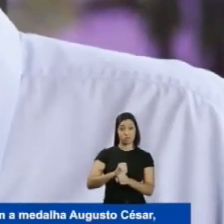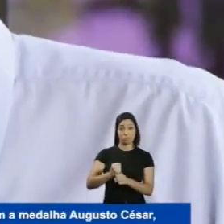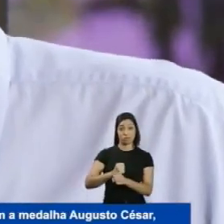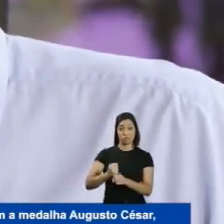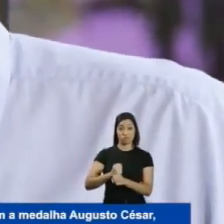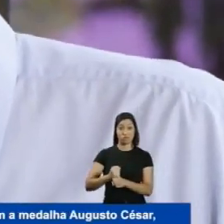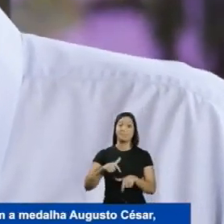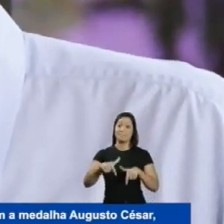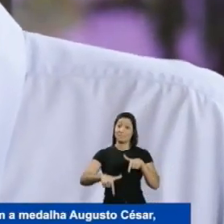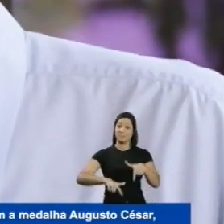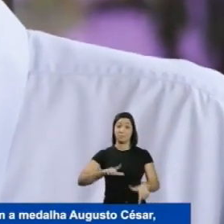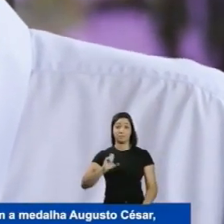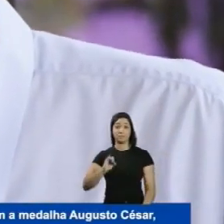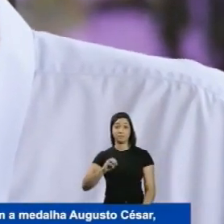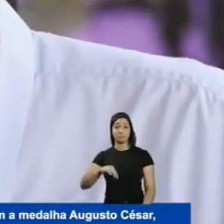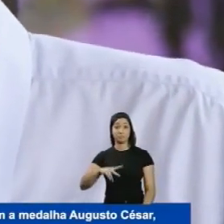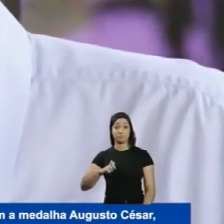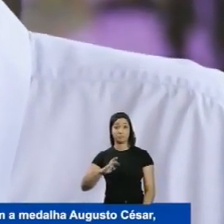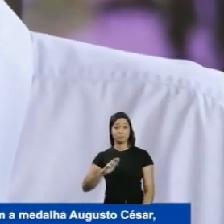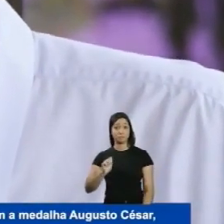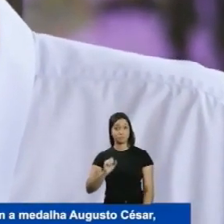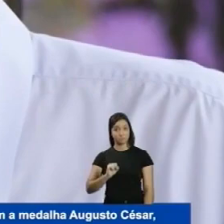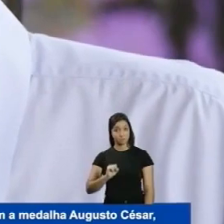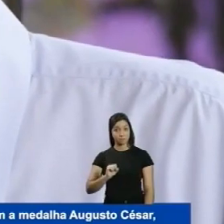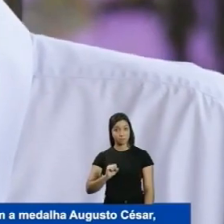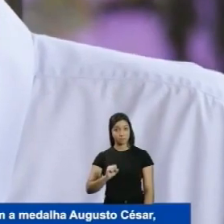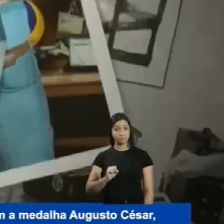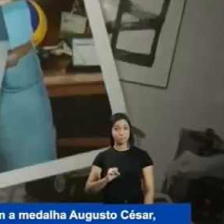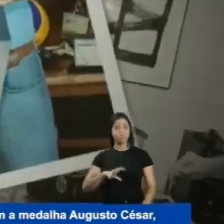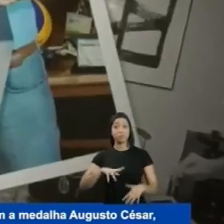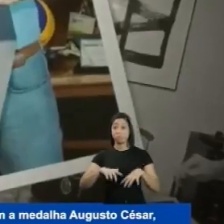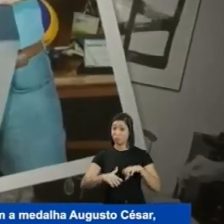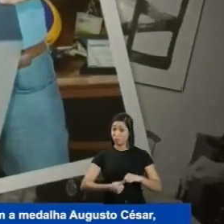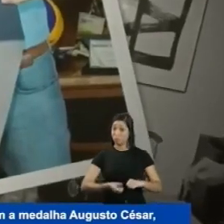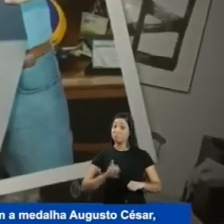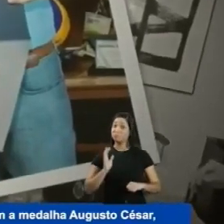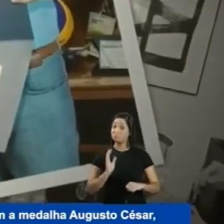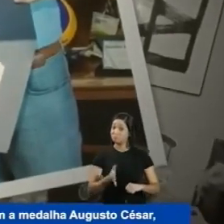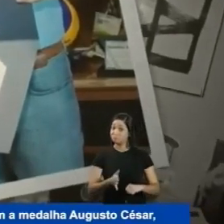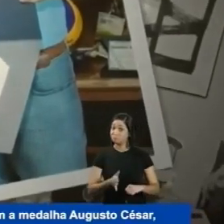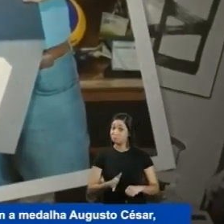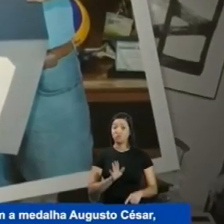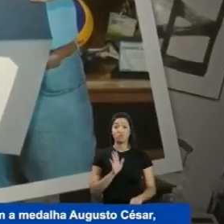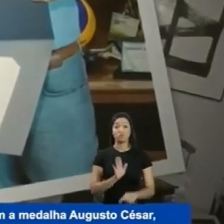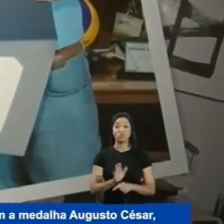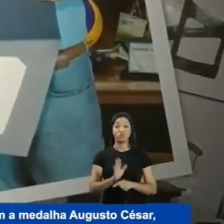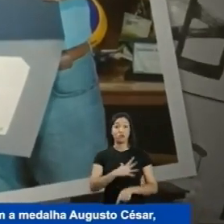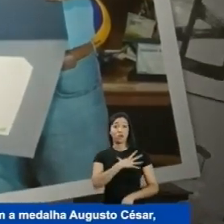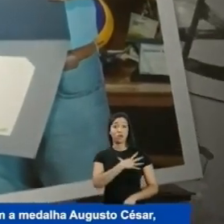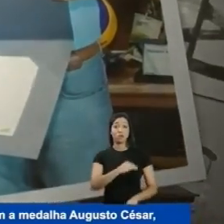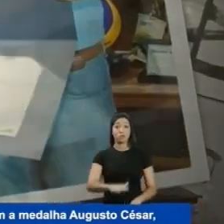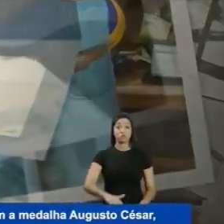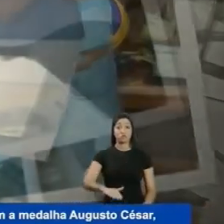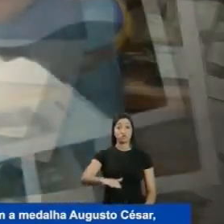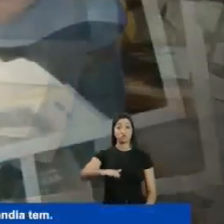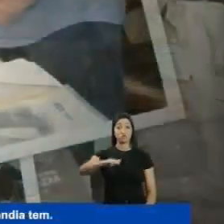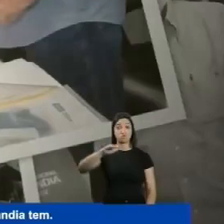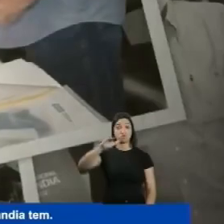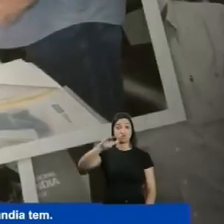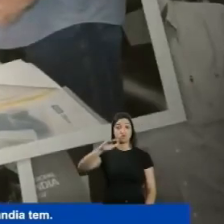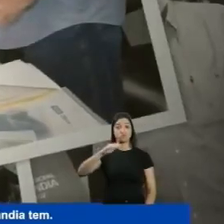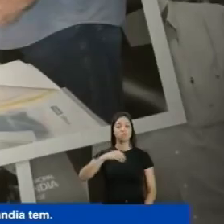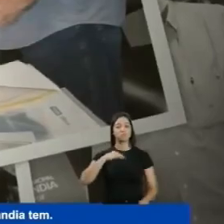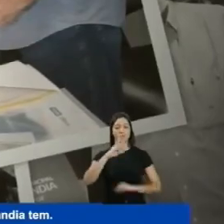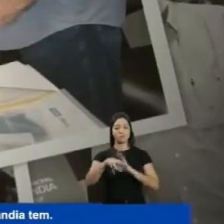Formada Está criando seus filhos Eu premiei ela com a medalha Augusto César Que é a maior